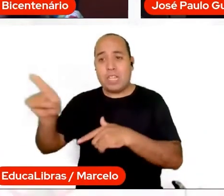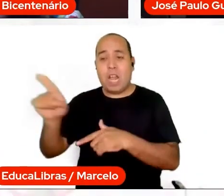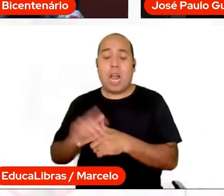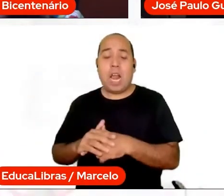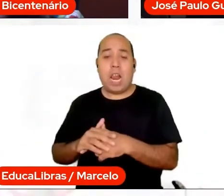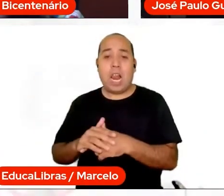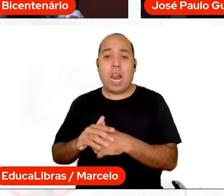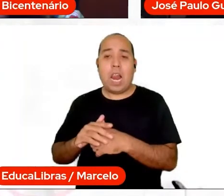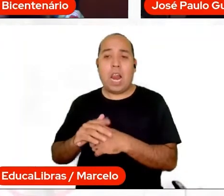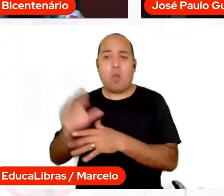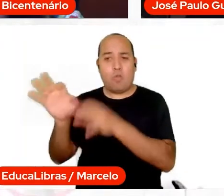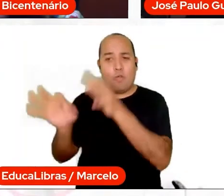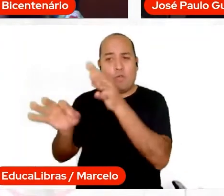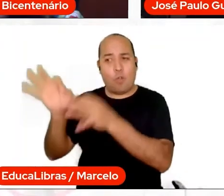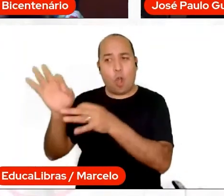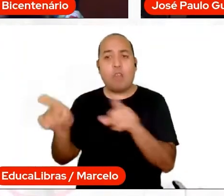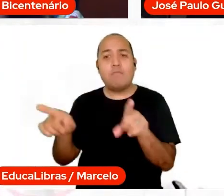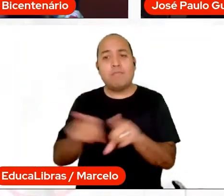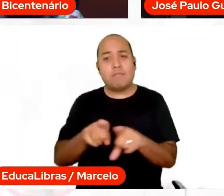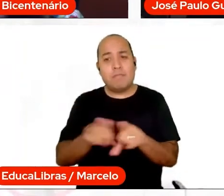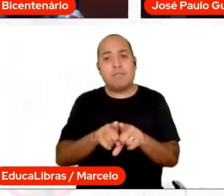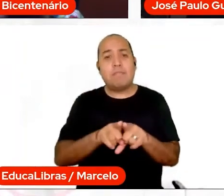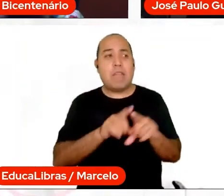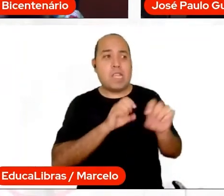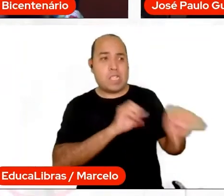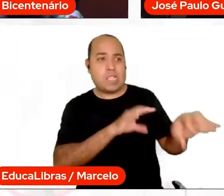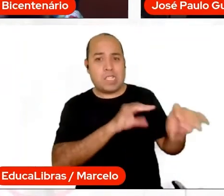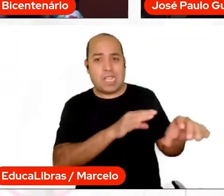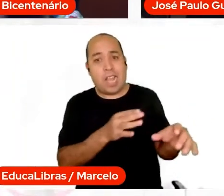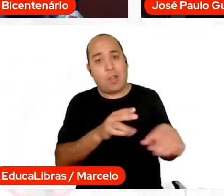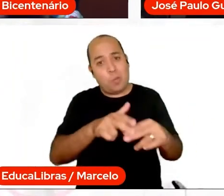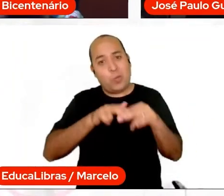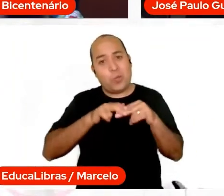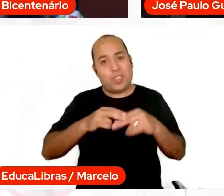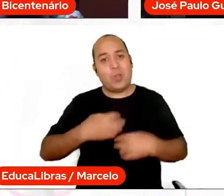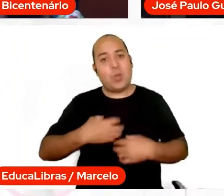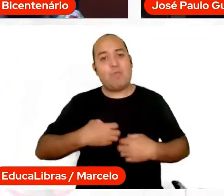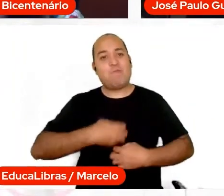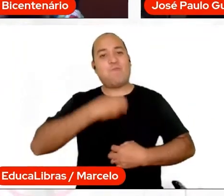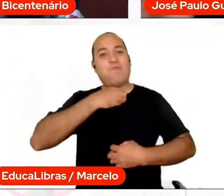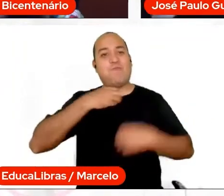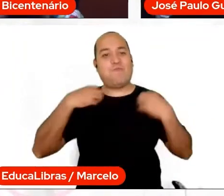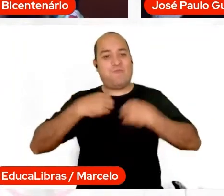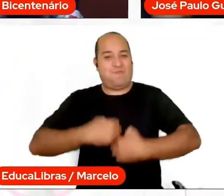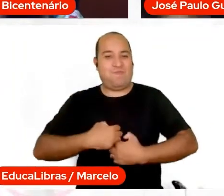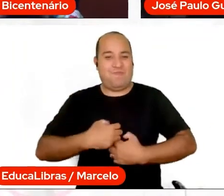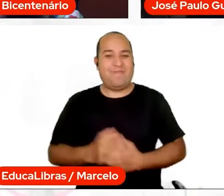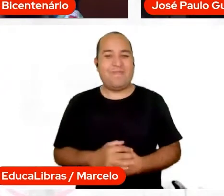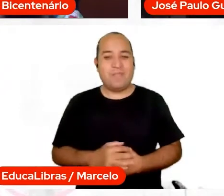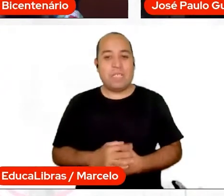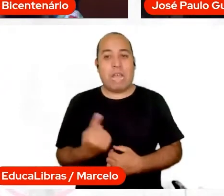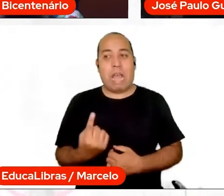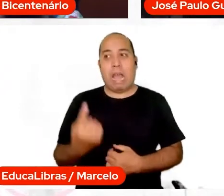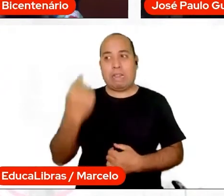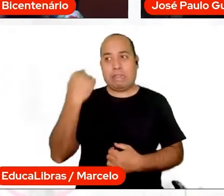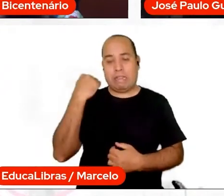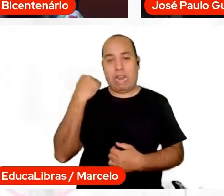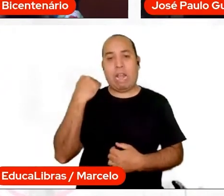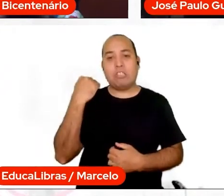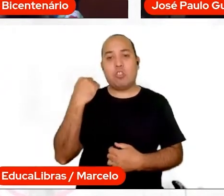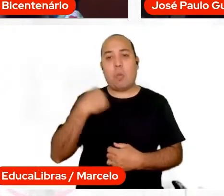quanto na minha vida acadêmica, e por isso que eu estou usando o terno. E também atrás de mim, eu estou aqui no meu